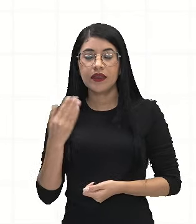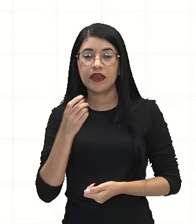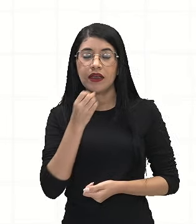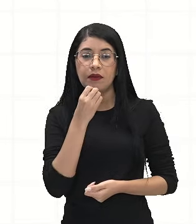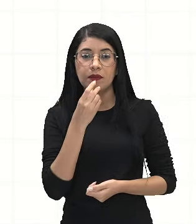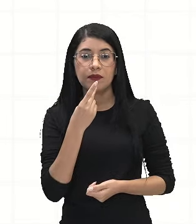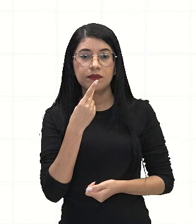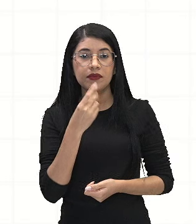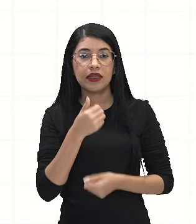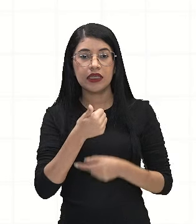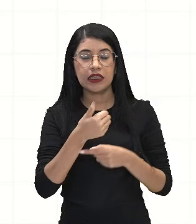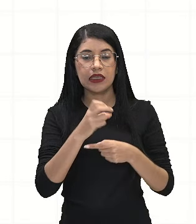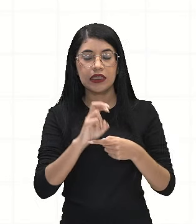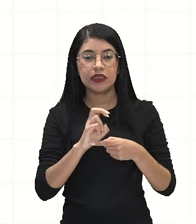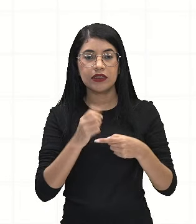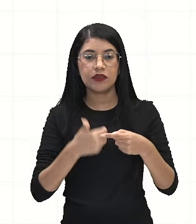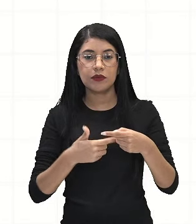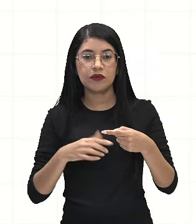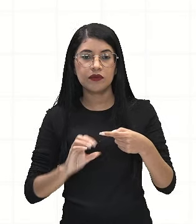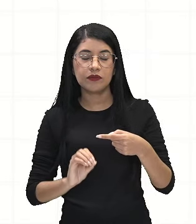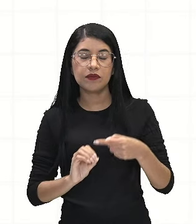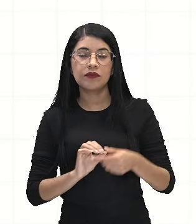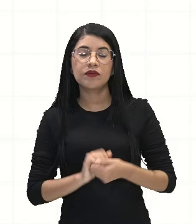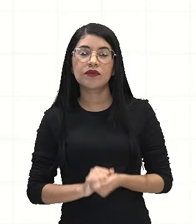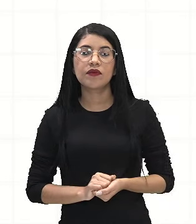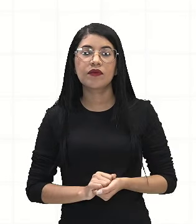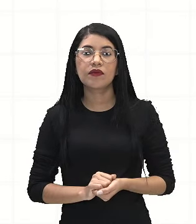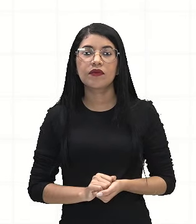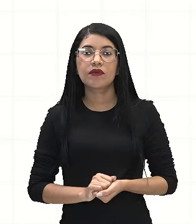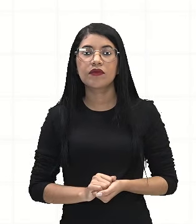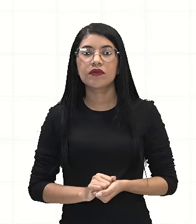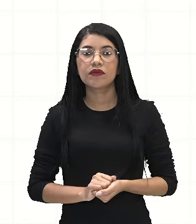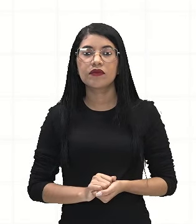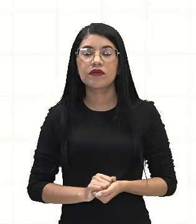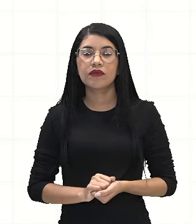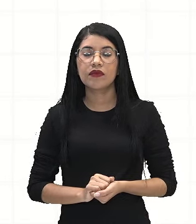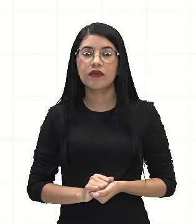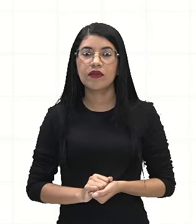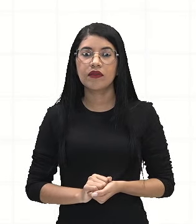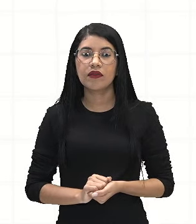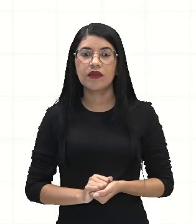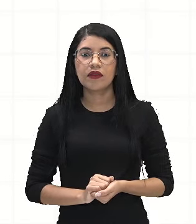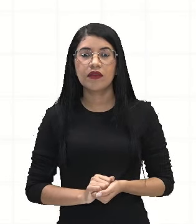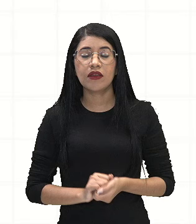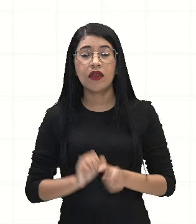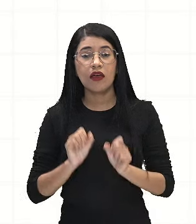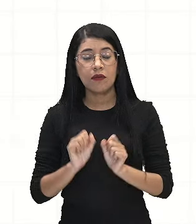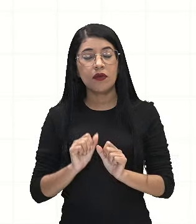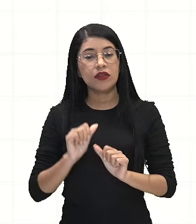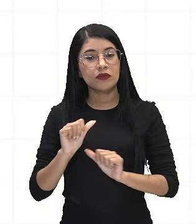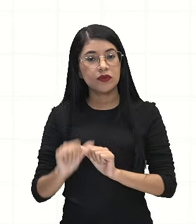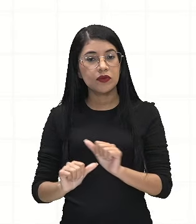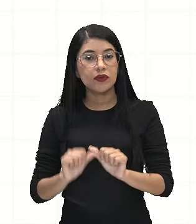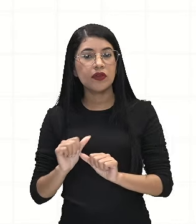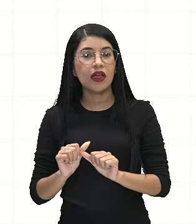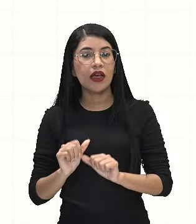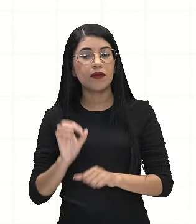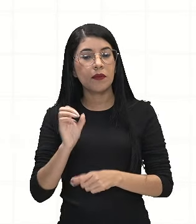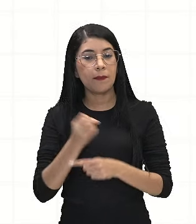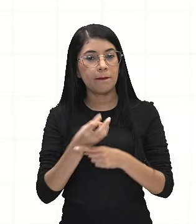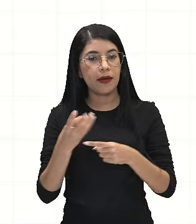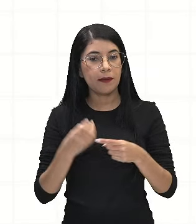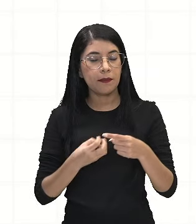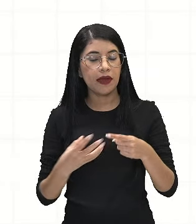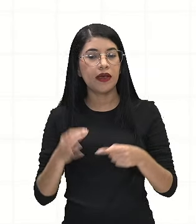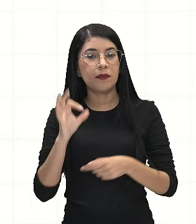15 sobre 20. Aí a gente pode transformar essa probabilidade em percentual,